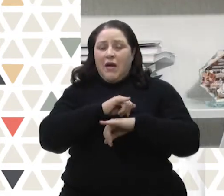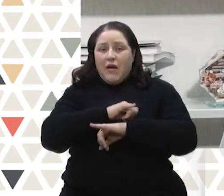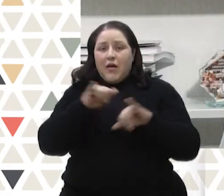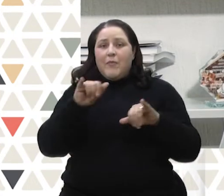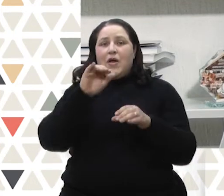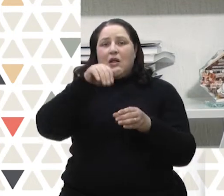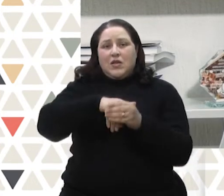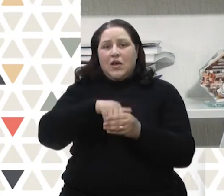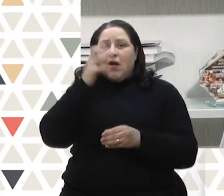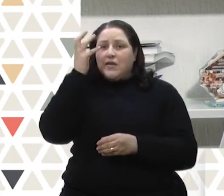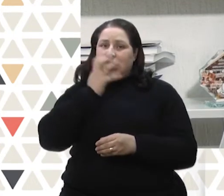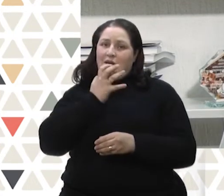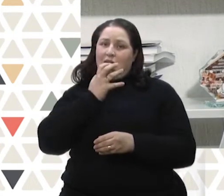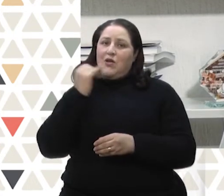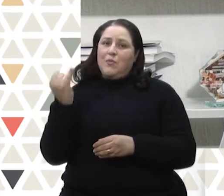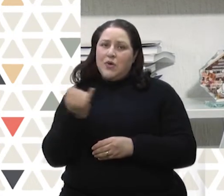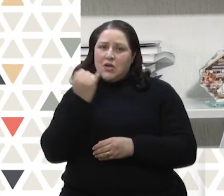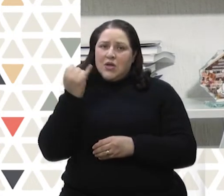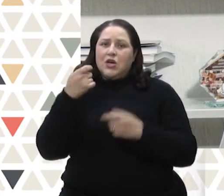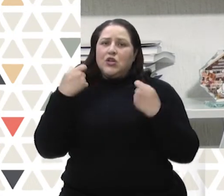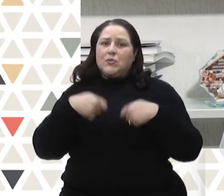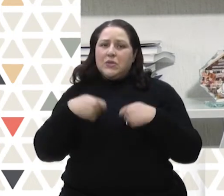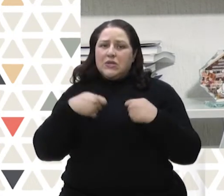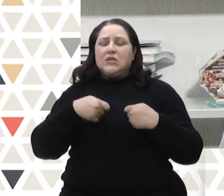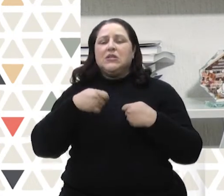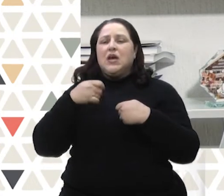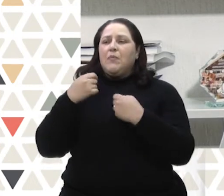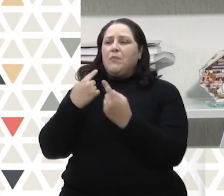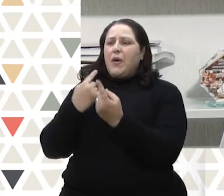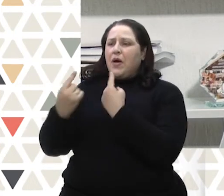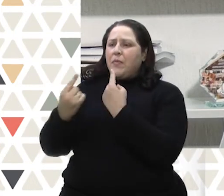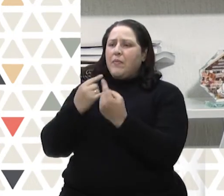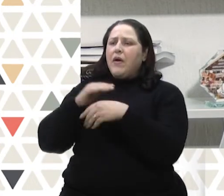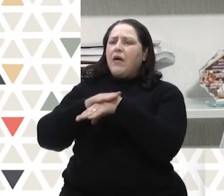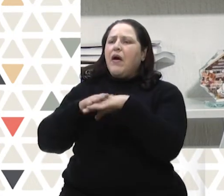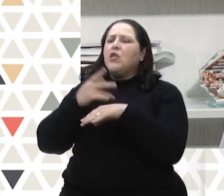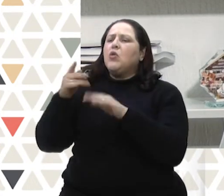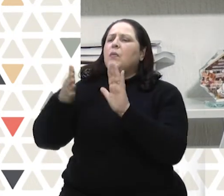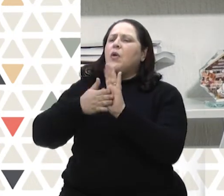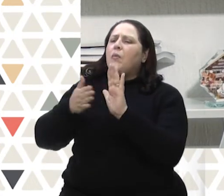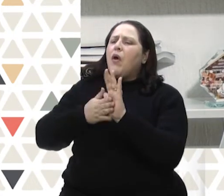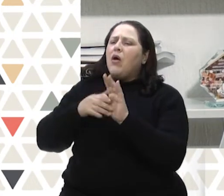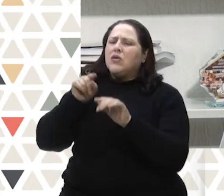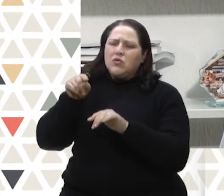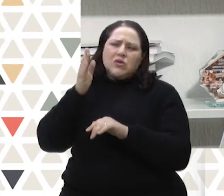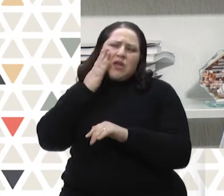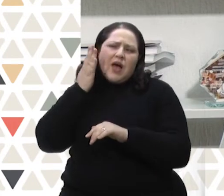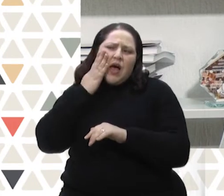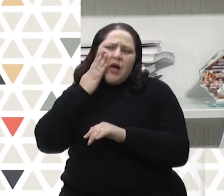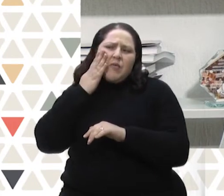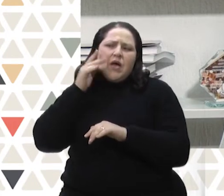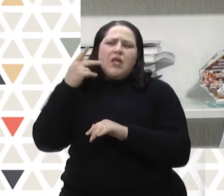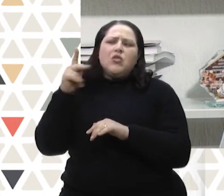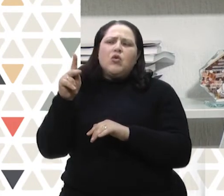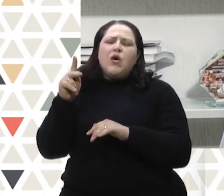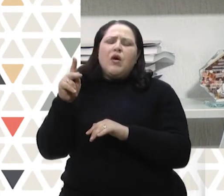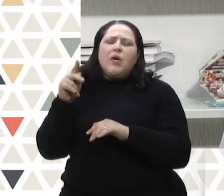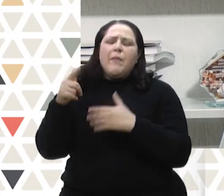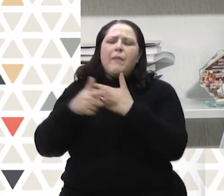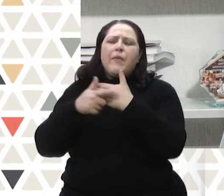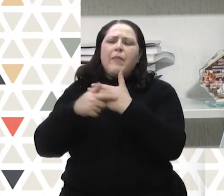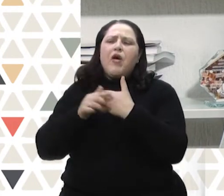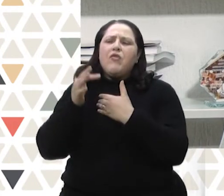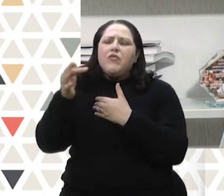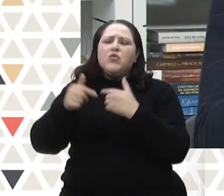Campanha eleitoral é algo muito sério. É necessário que se debata com os candidatos as propostas. Saber se o